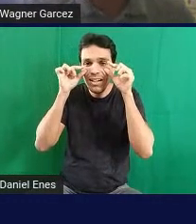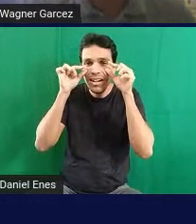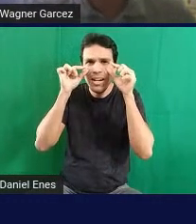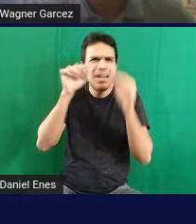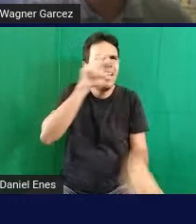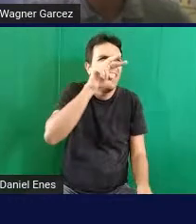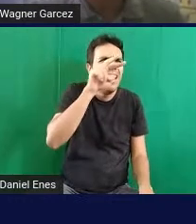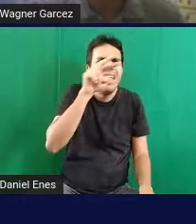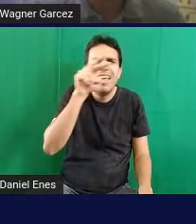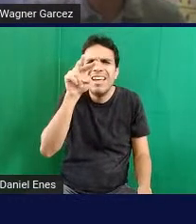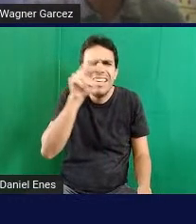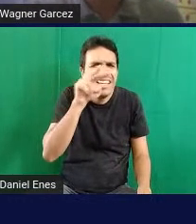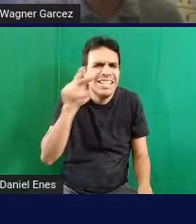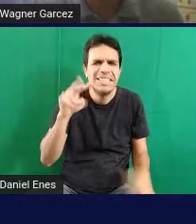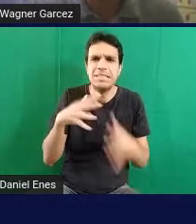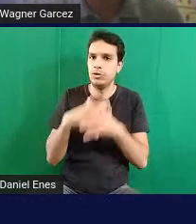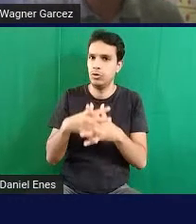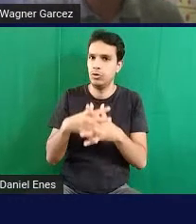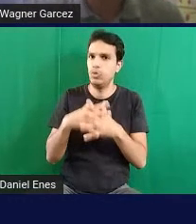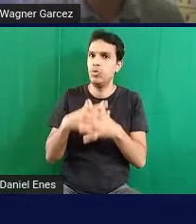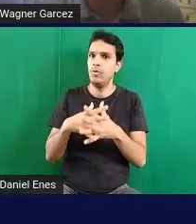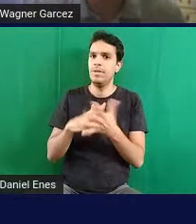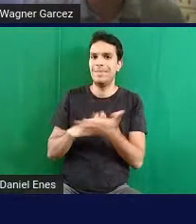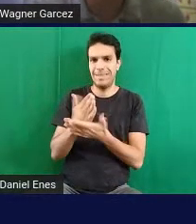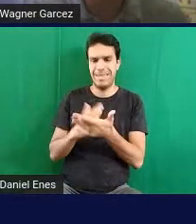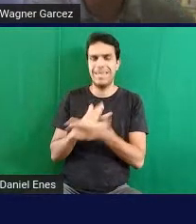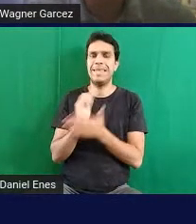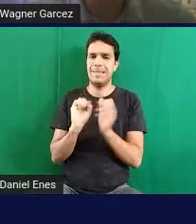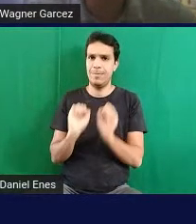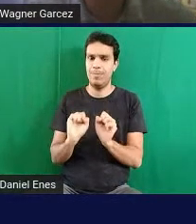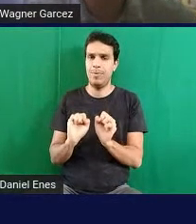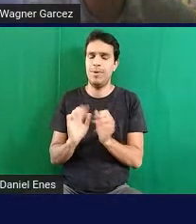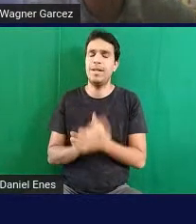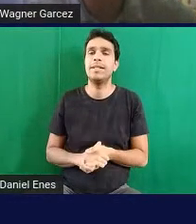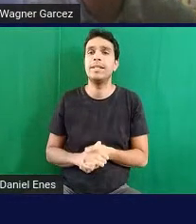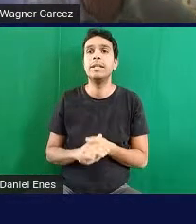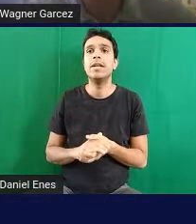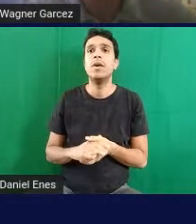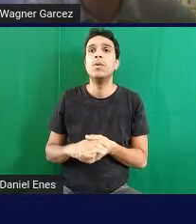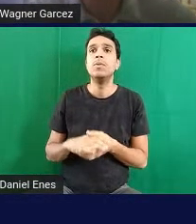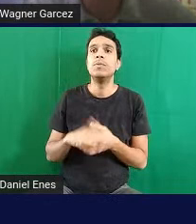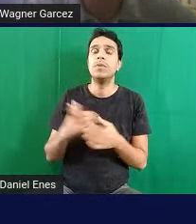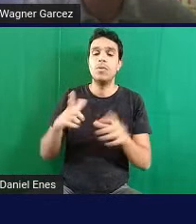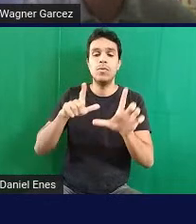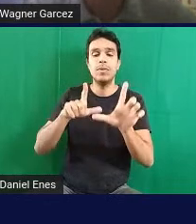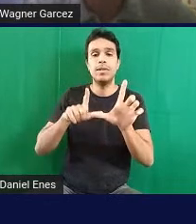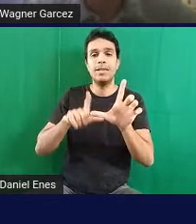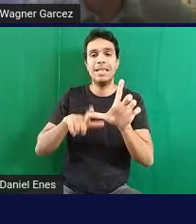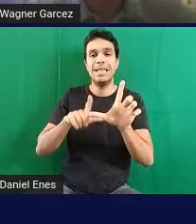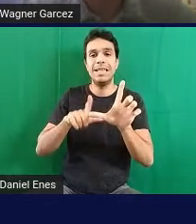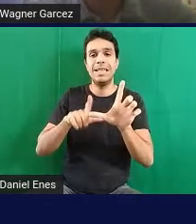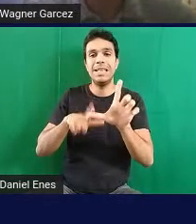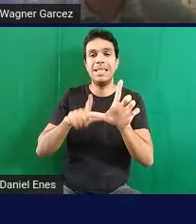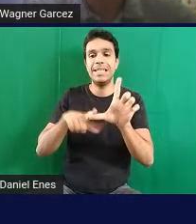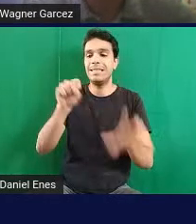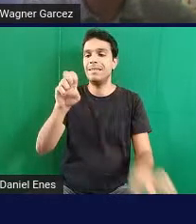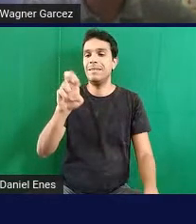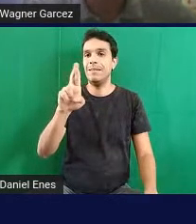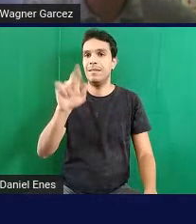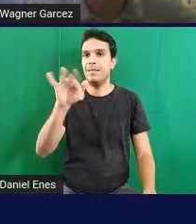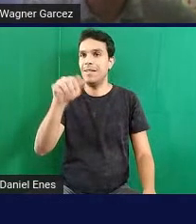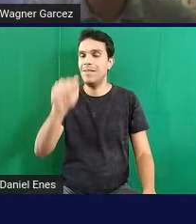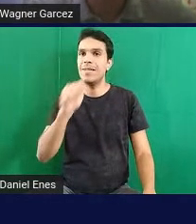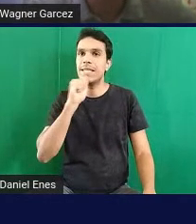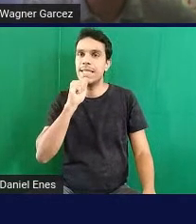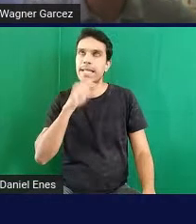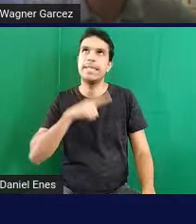leitura. Então, uma fonte sem serifa é a fonte que a gente escreveu nesses slides, que é a Calibri. Tem a Arial